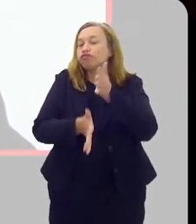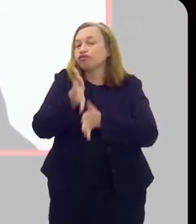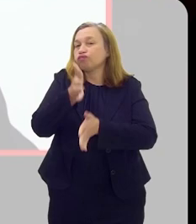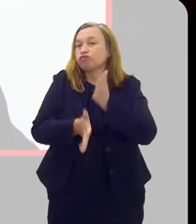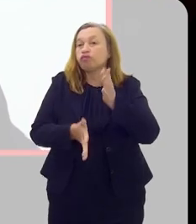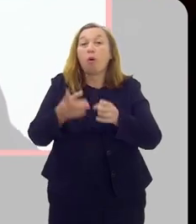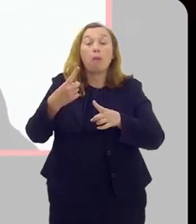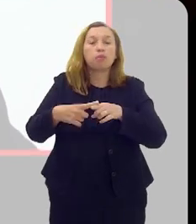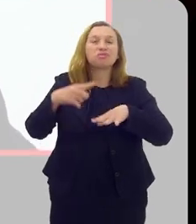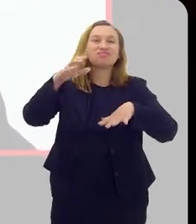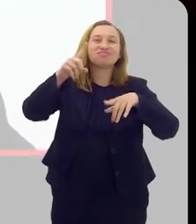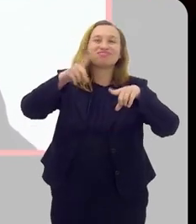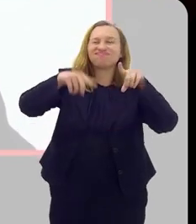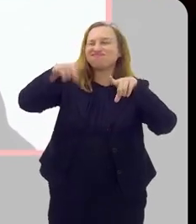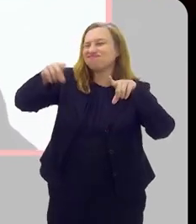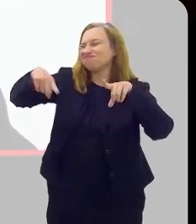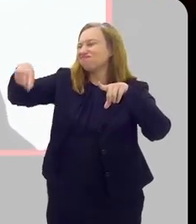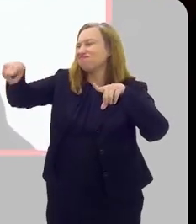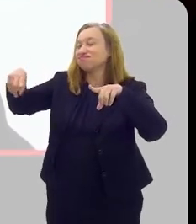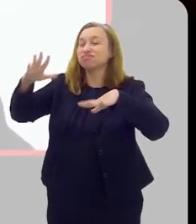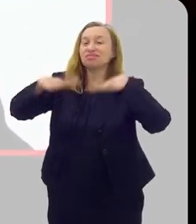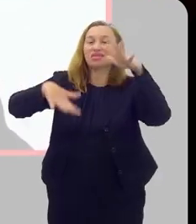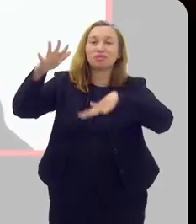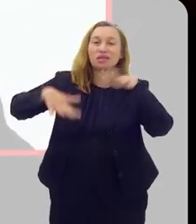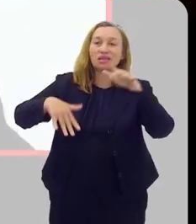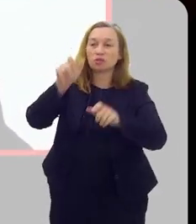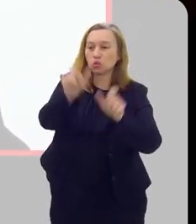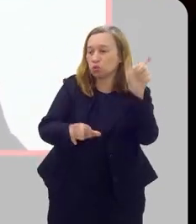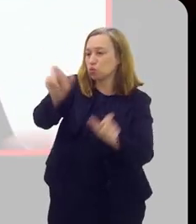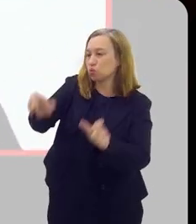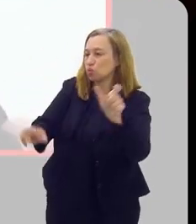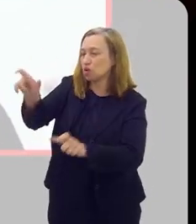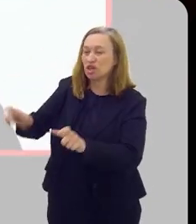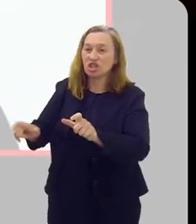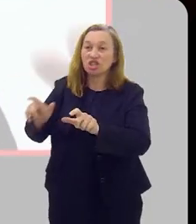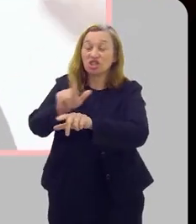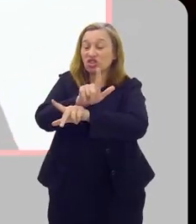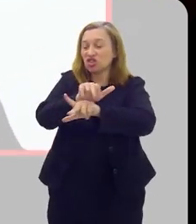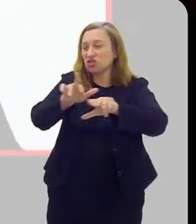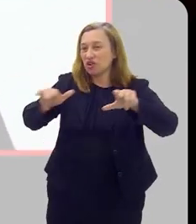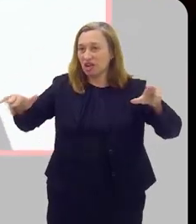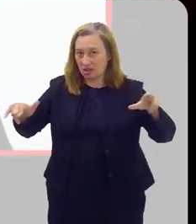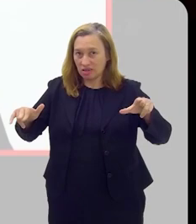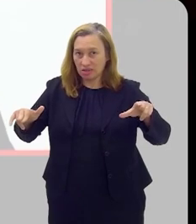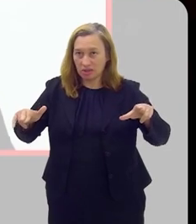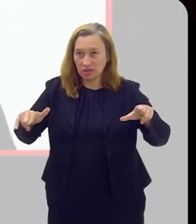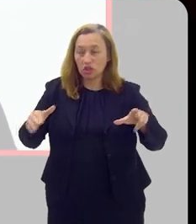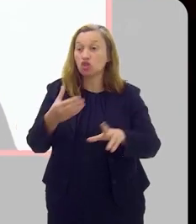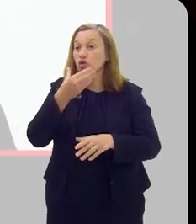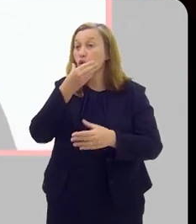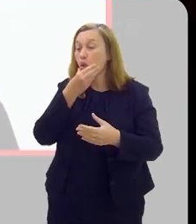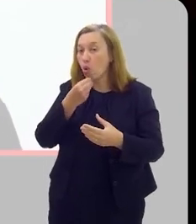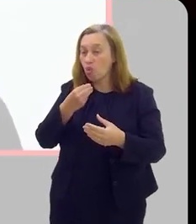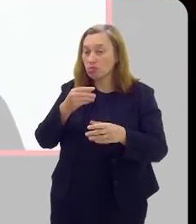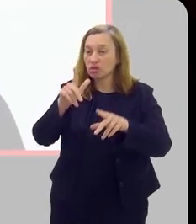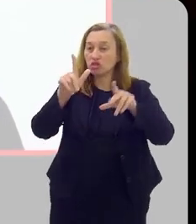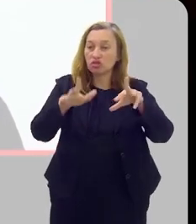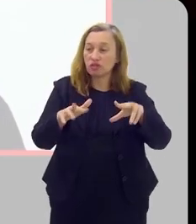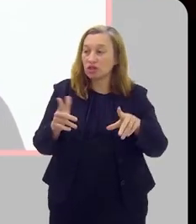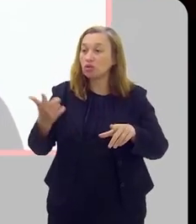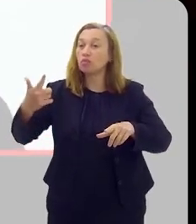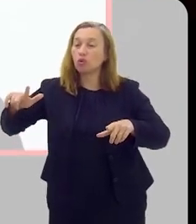complexo, porque ele varia muito de um paciente para outro. Existem diversas variáveis que o urologista precisa